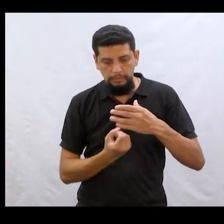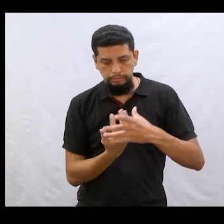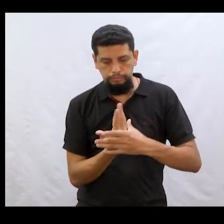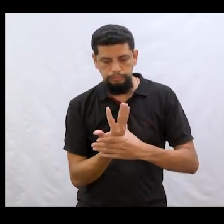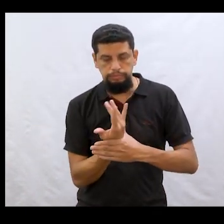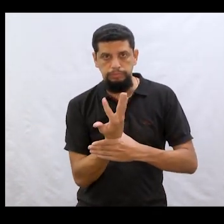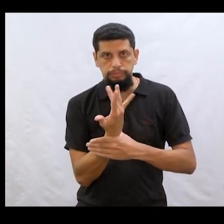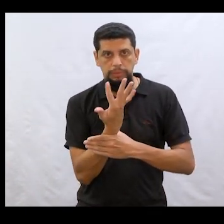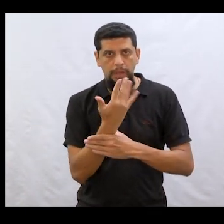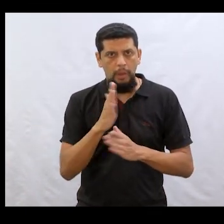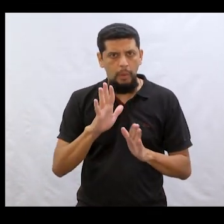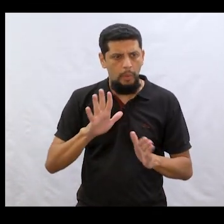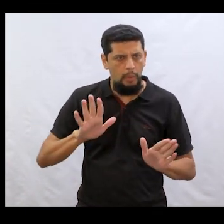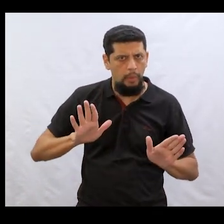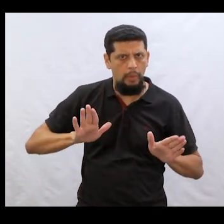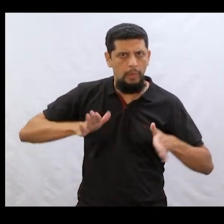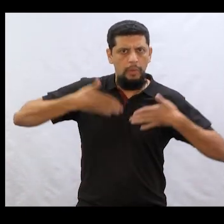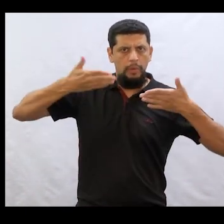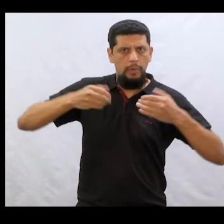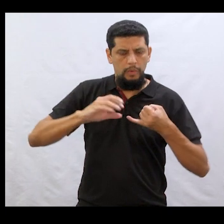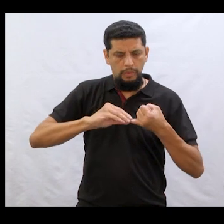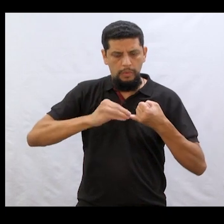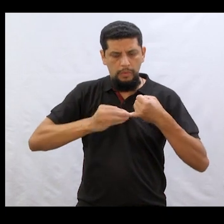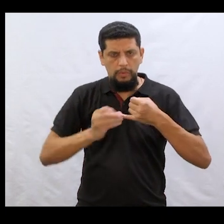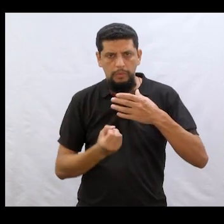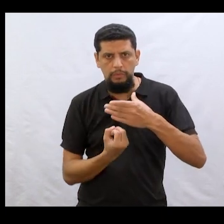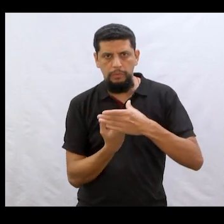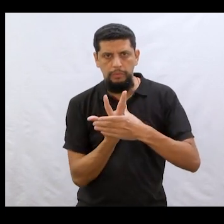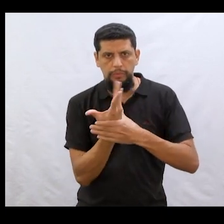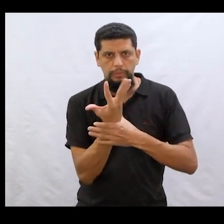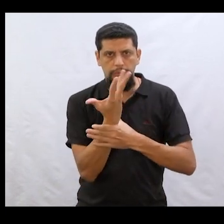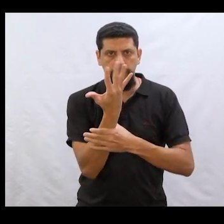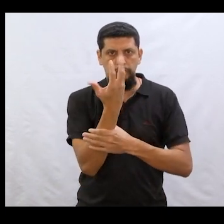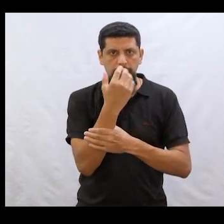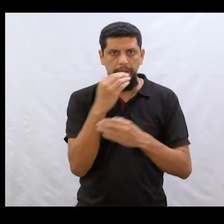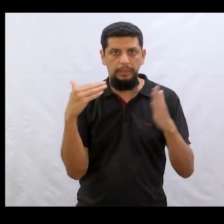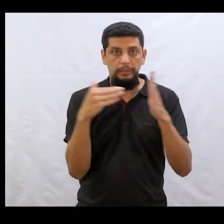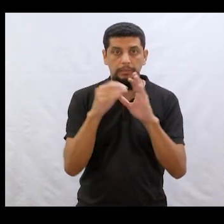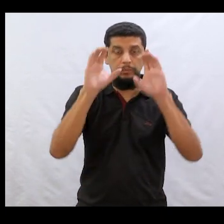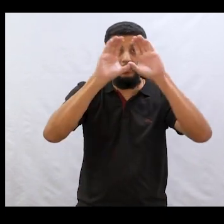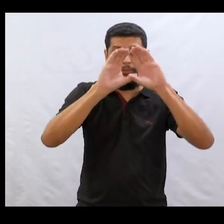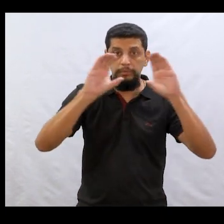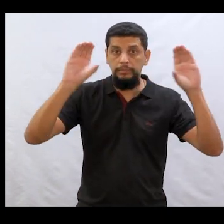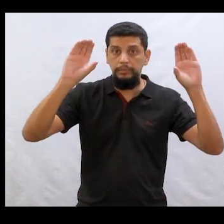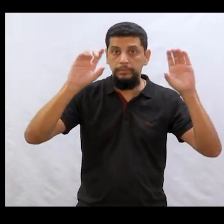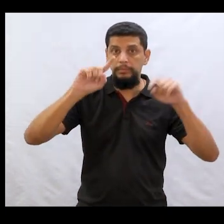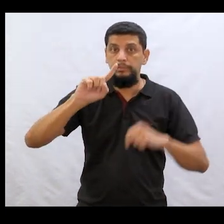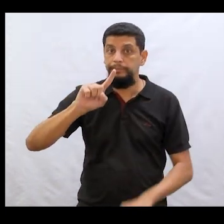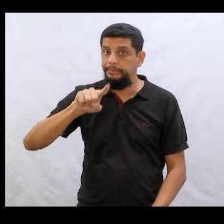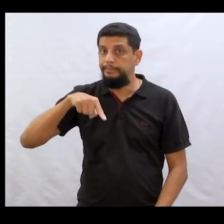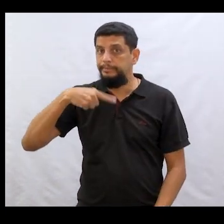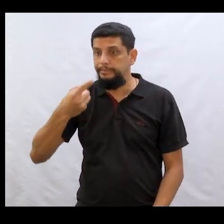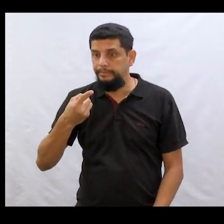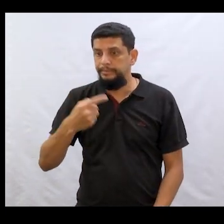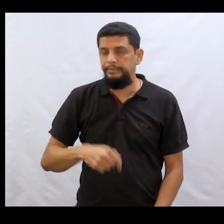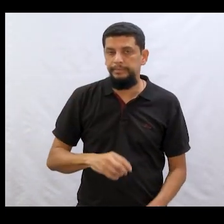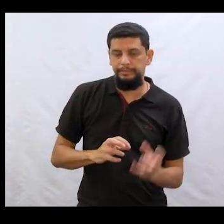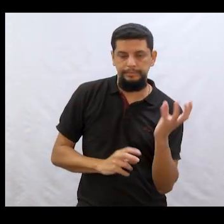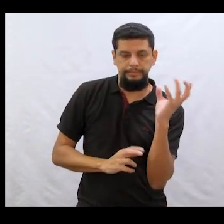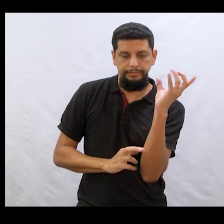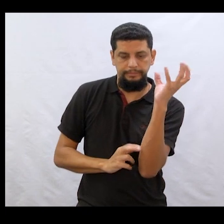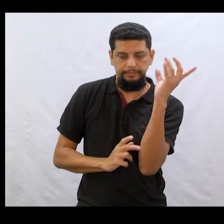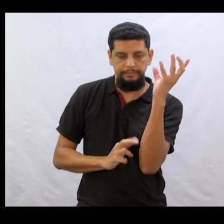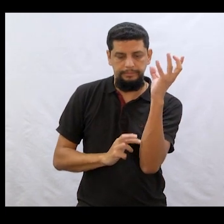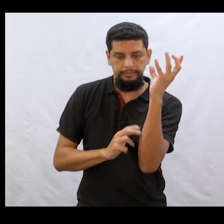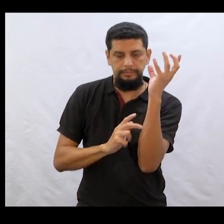olhou, se surpreendeu. Apareceu um pé de feijão gigante que dava até o céu. Daí, ele escalou até